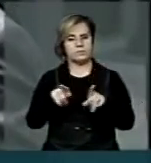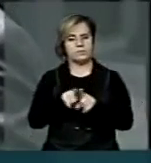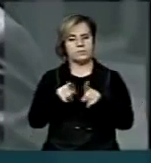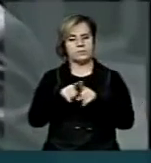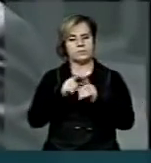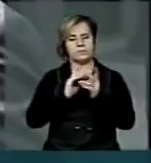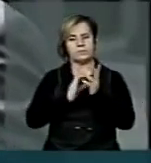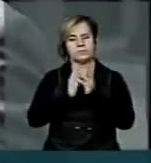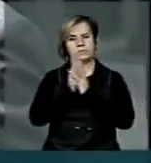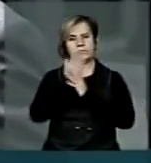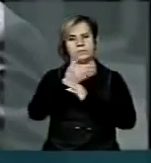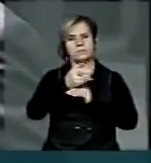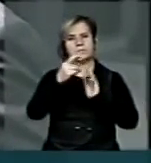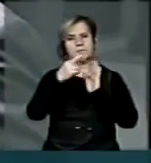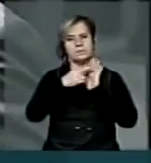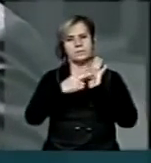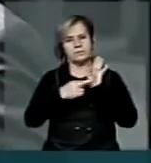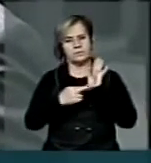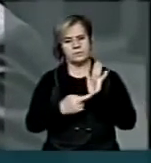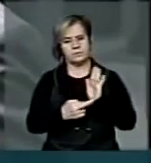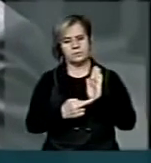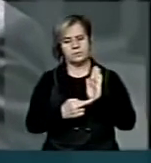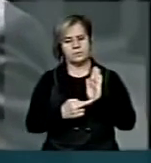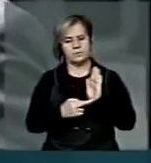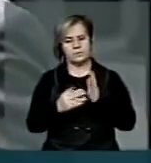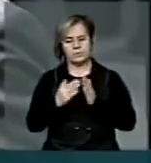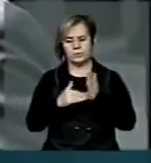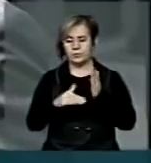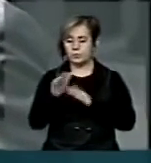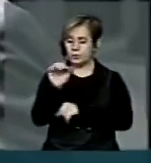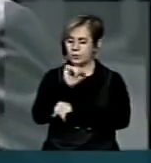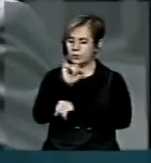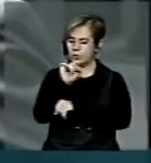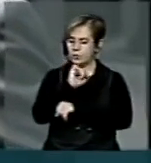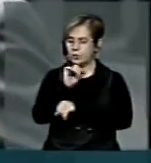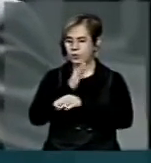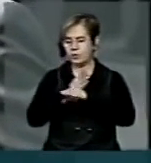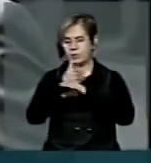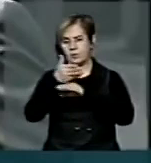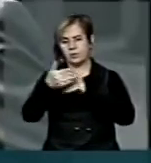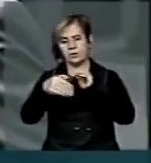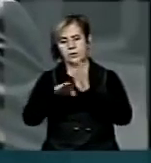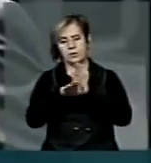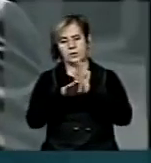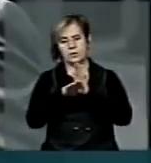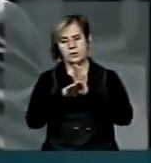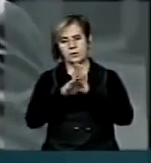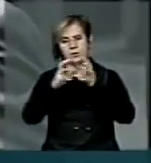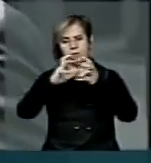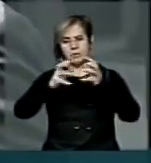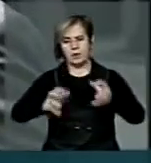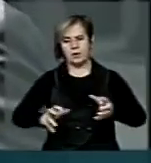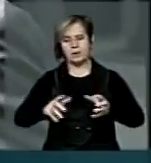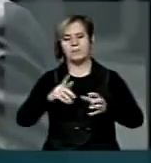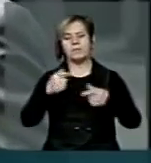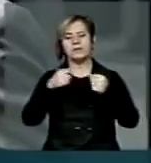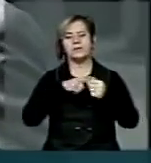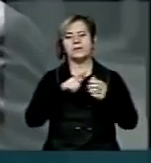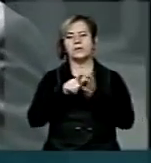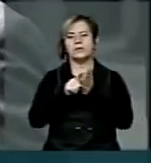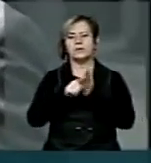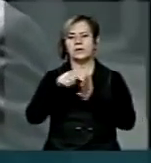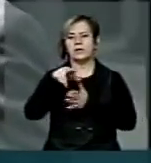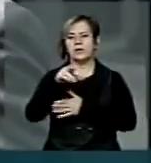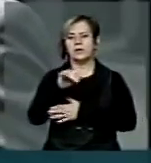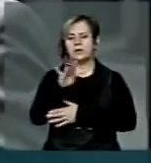da regulamentação todo veículo que vai para desmonte tem que ter nota fiscal e por isso nós saudamos o